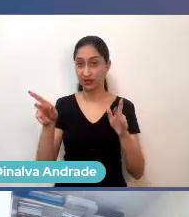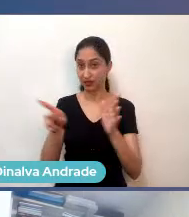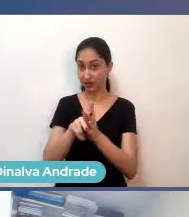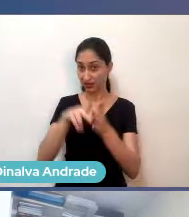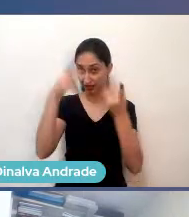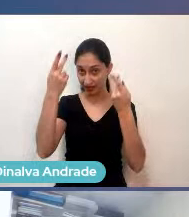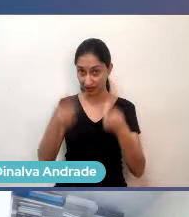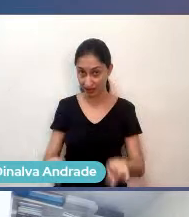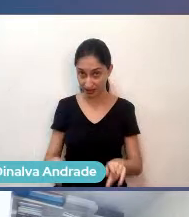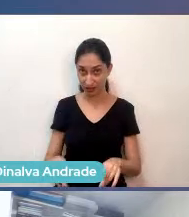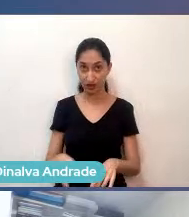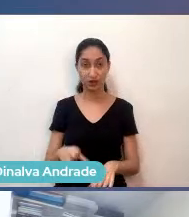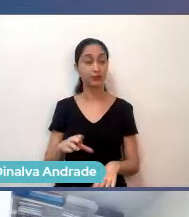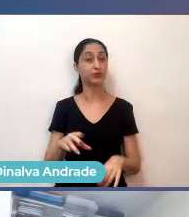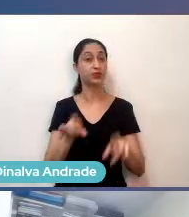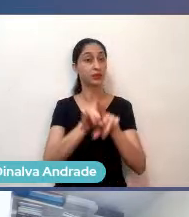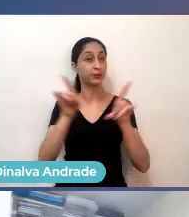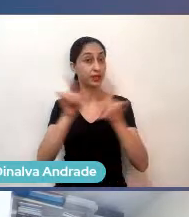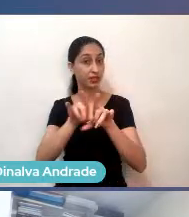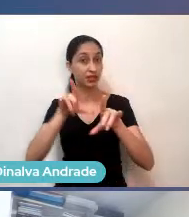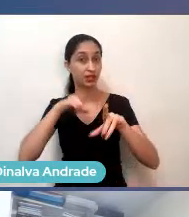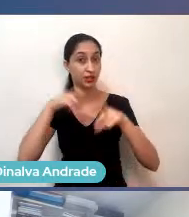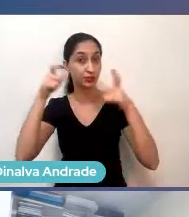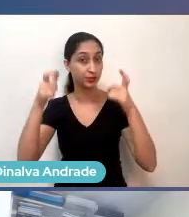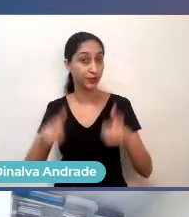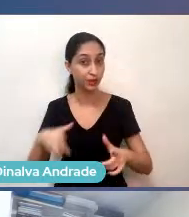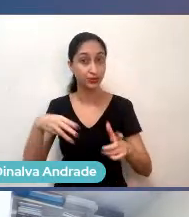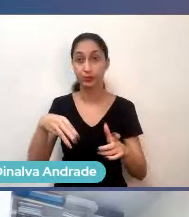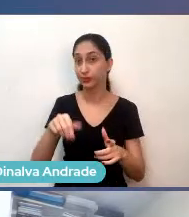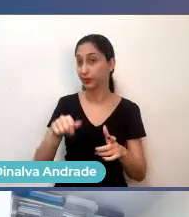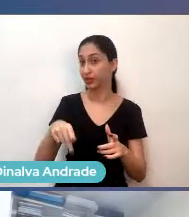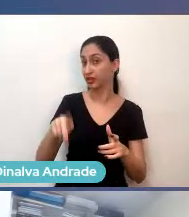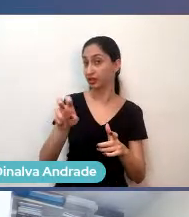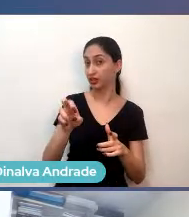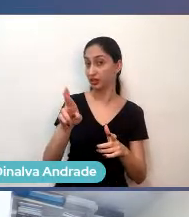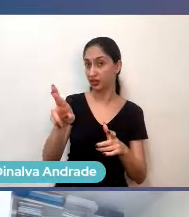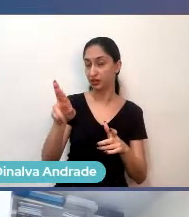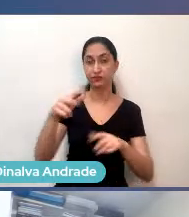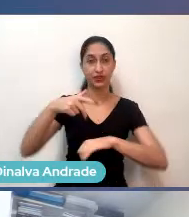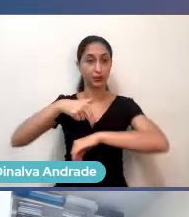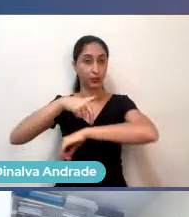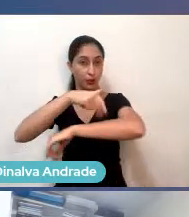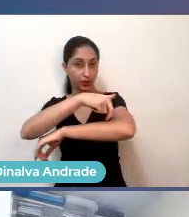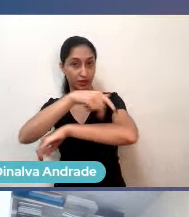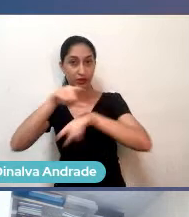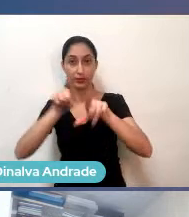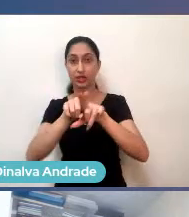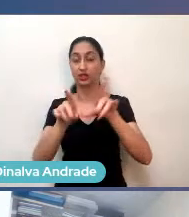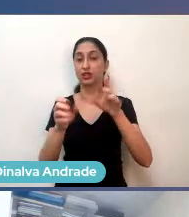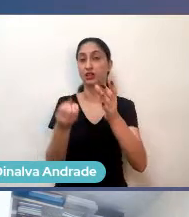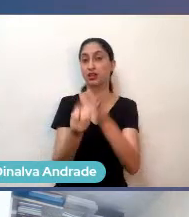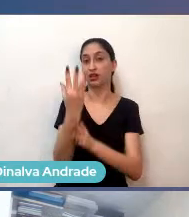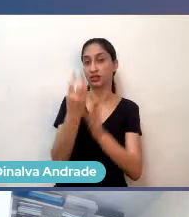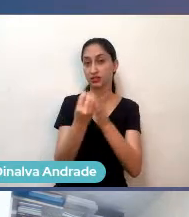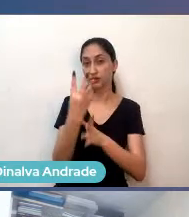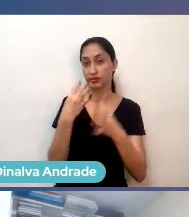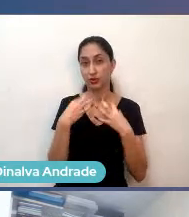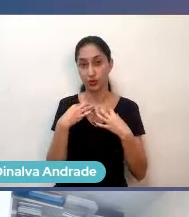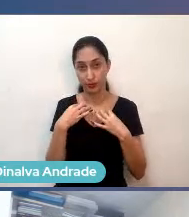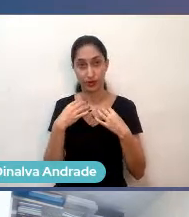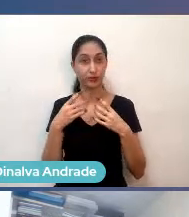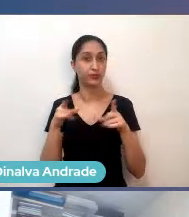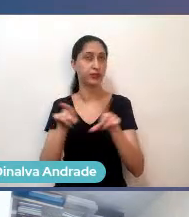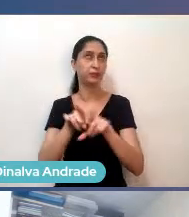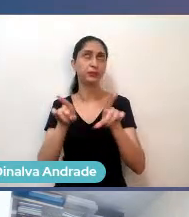e aí não é à toa que existe o espaço maker focado, relacionado à moda e à confecção, tanto dentro do Armazão da